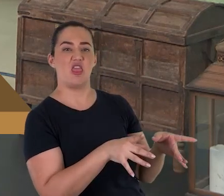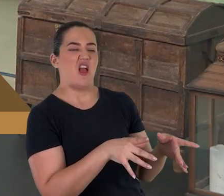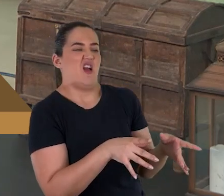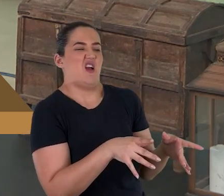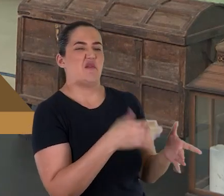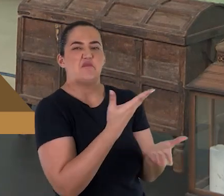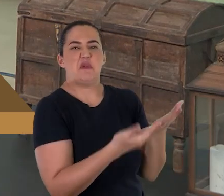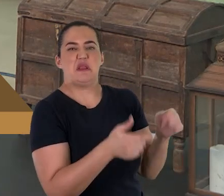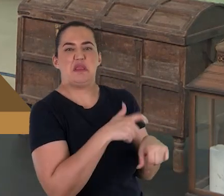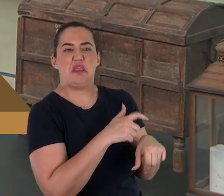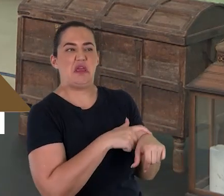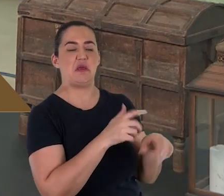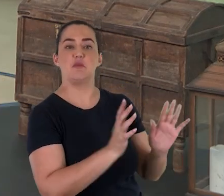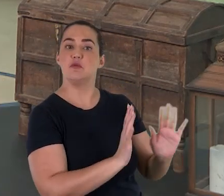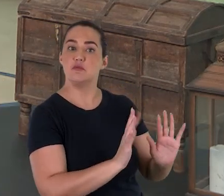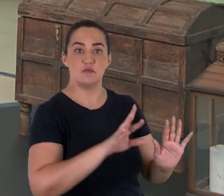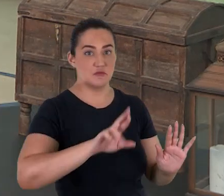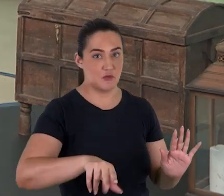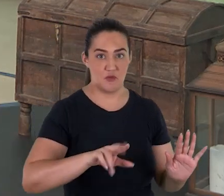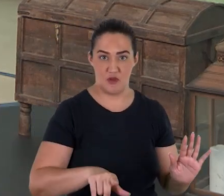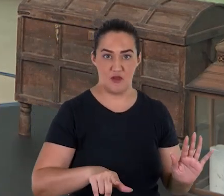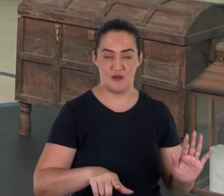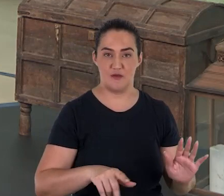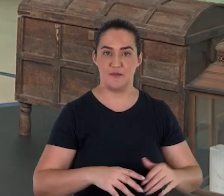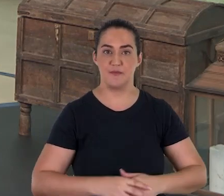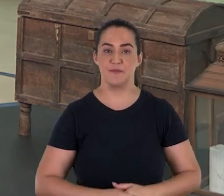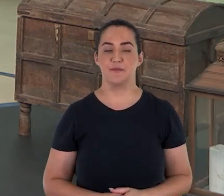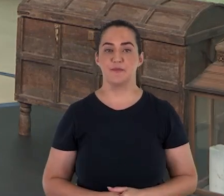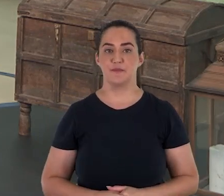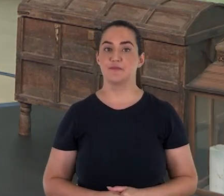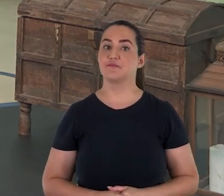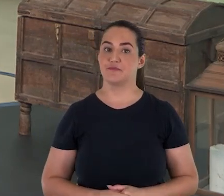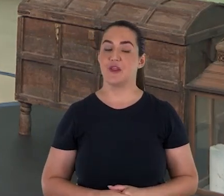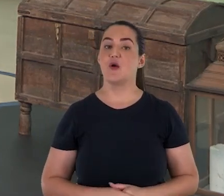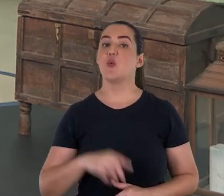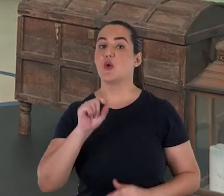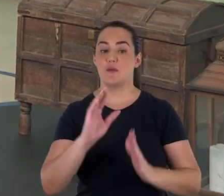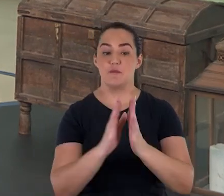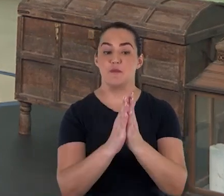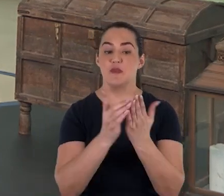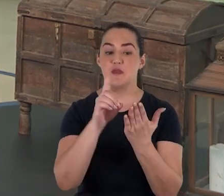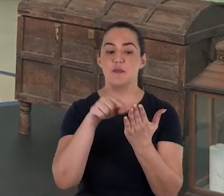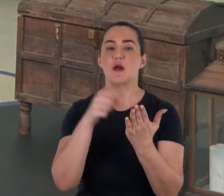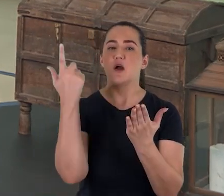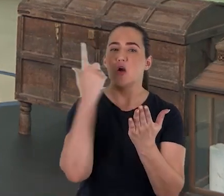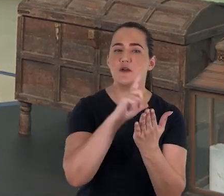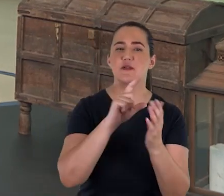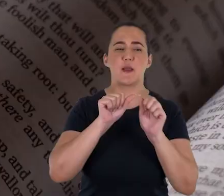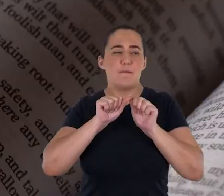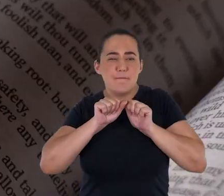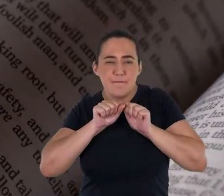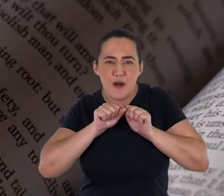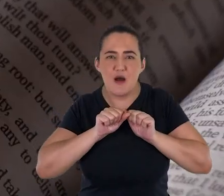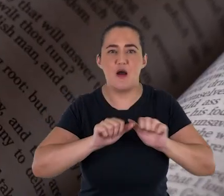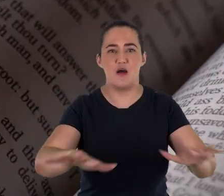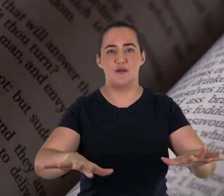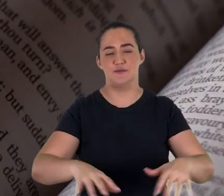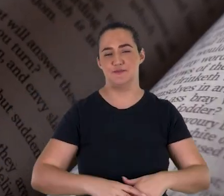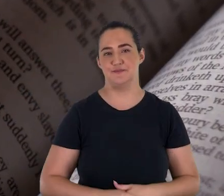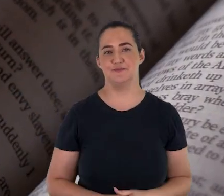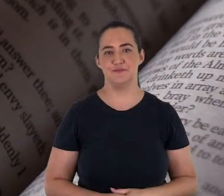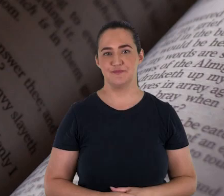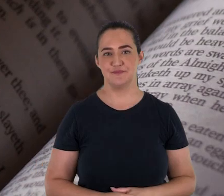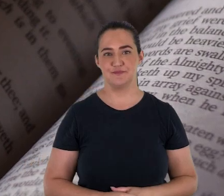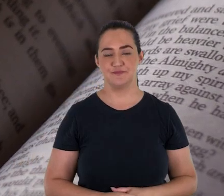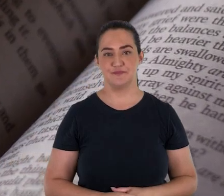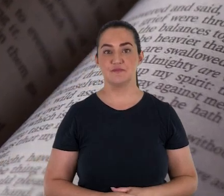não compensa gastar tempo ou escrever uma tese a seu respeito. Pelo contrário, a Bíblia alcança a todos. Por muitos séculos,